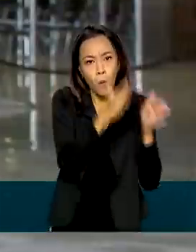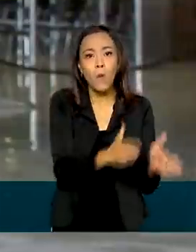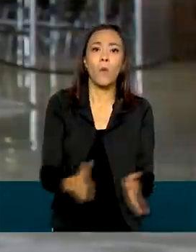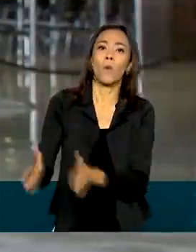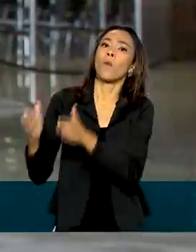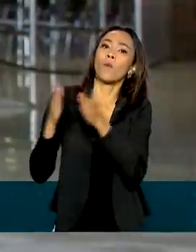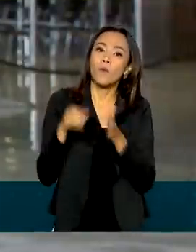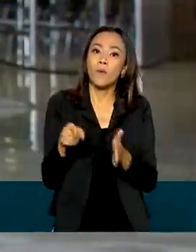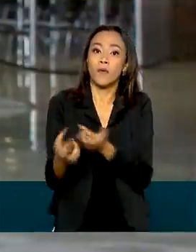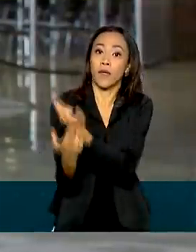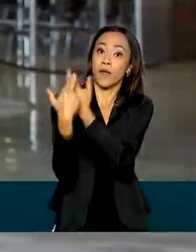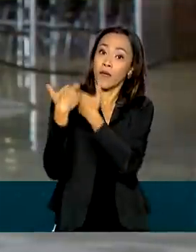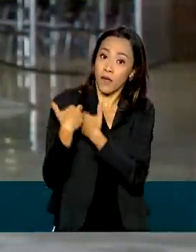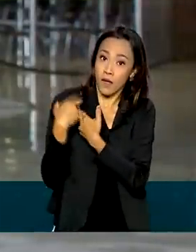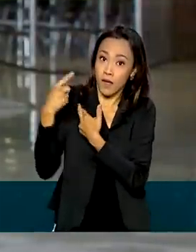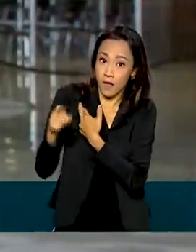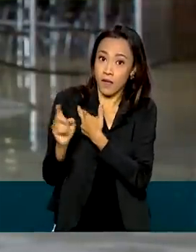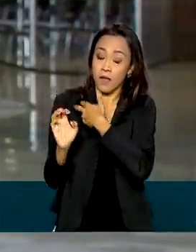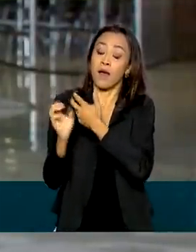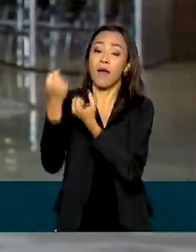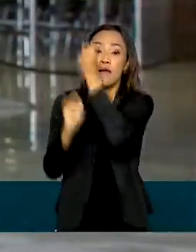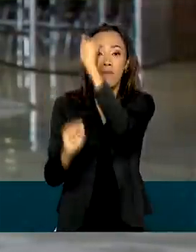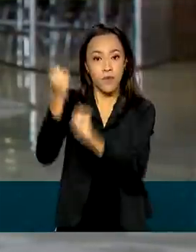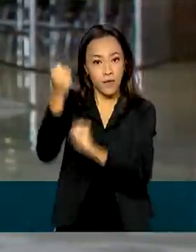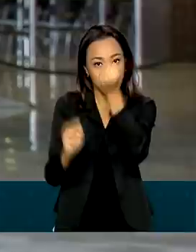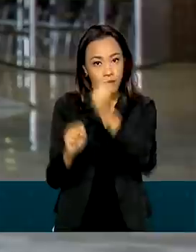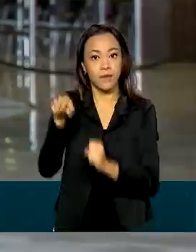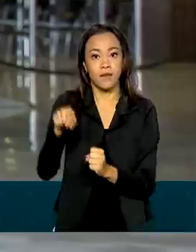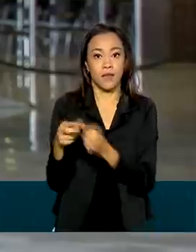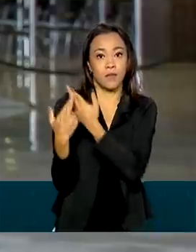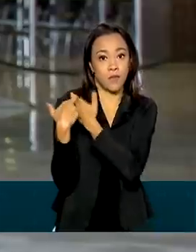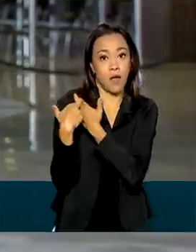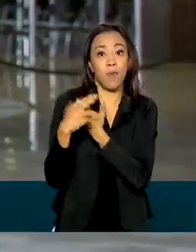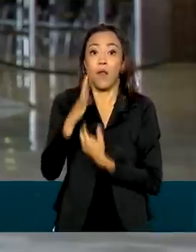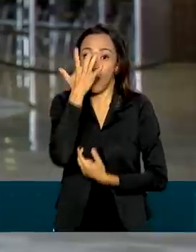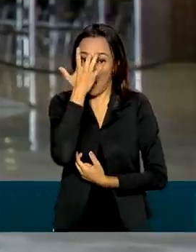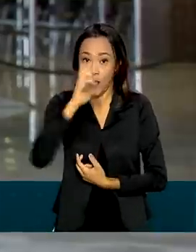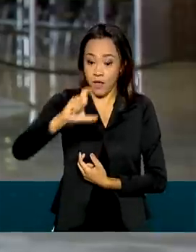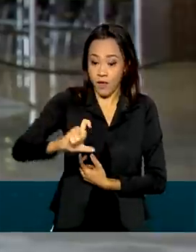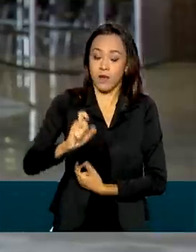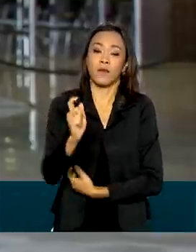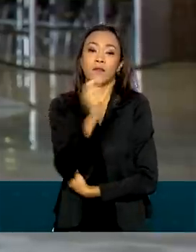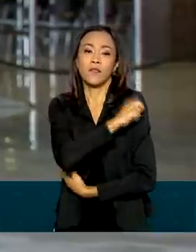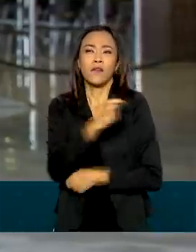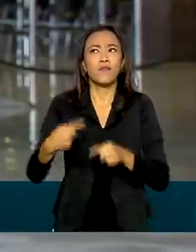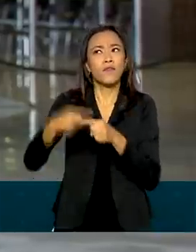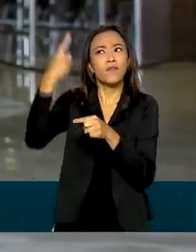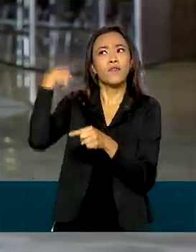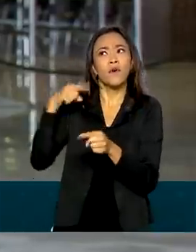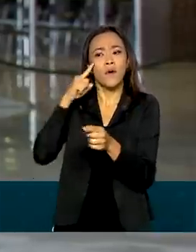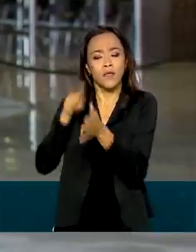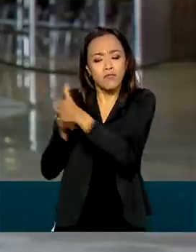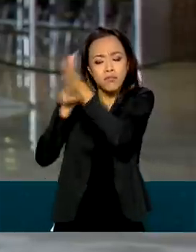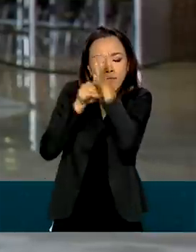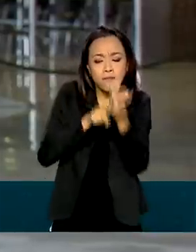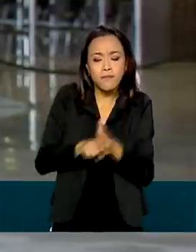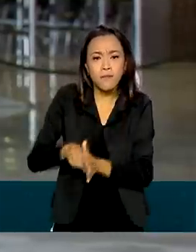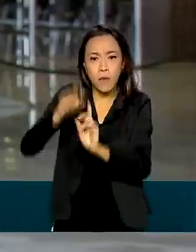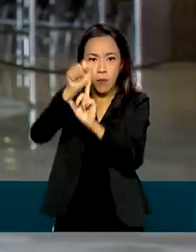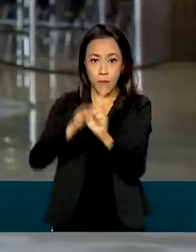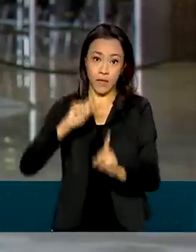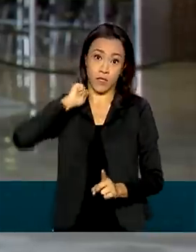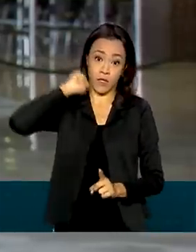é a responsável pela fabricação da Covaxin, após uma expensão feita no mês de abril. E olha, segundo a Anvisa,